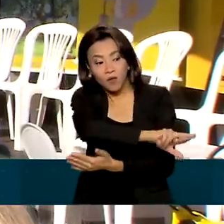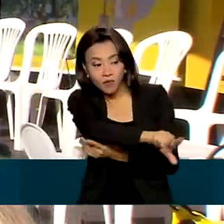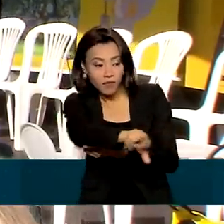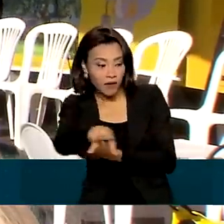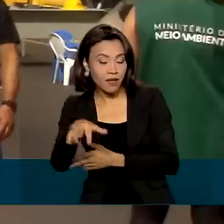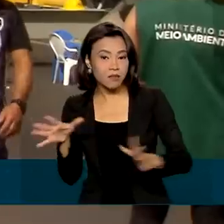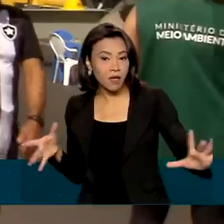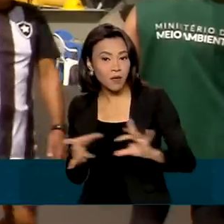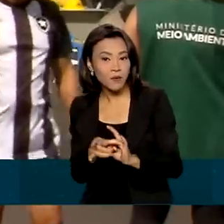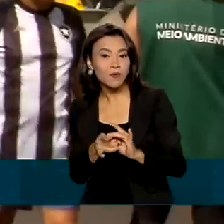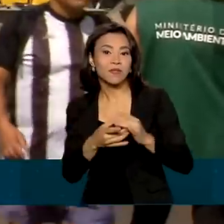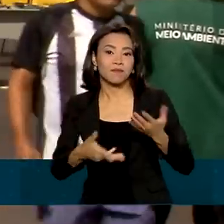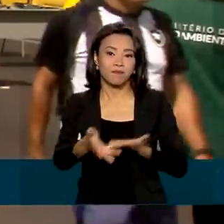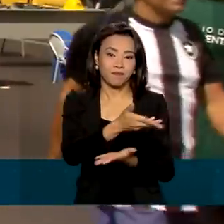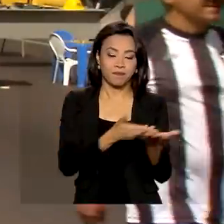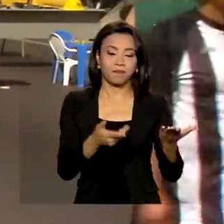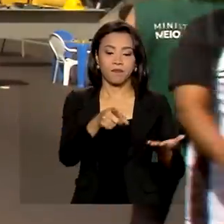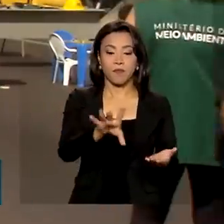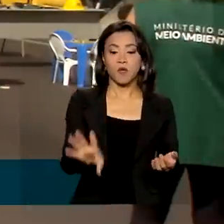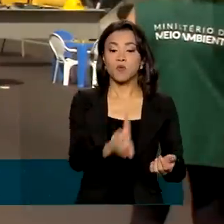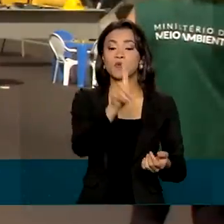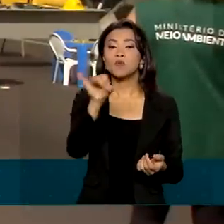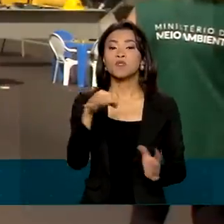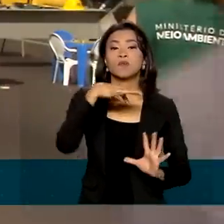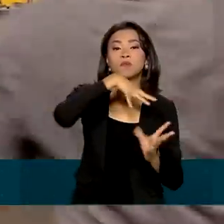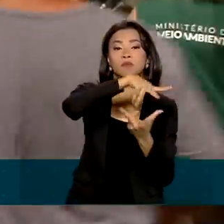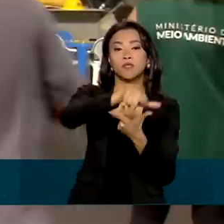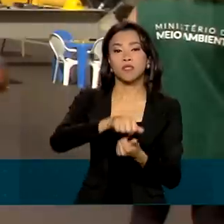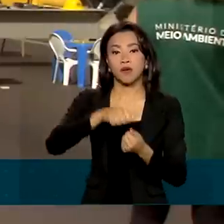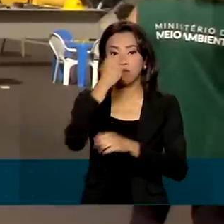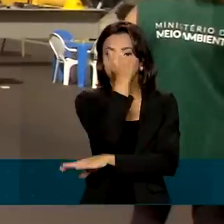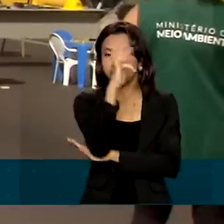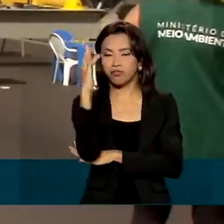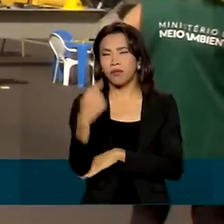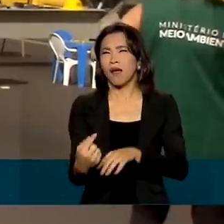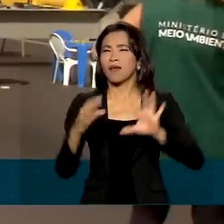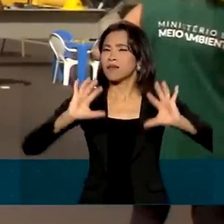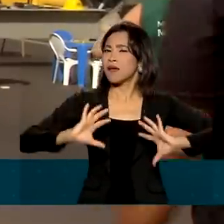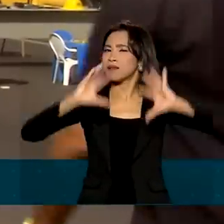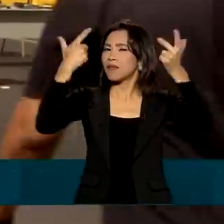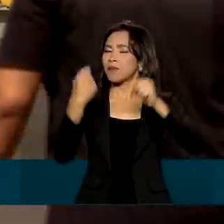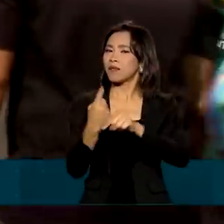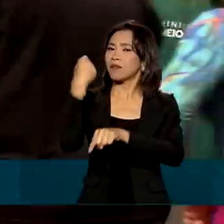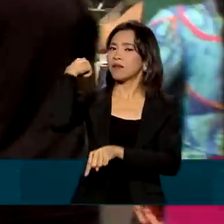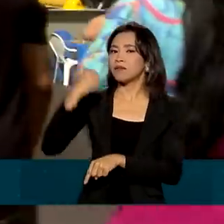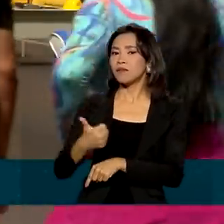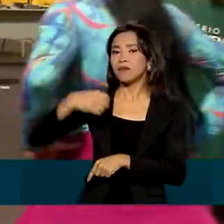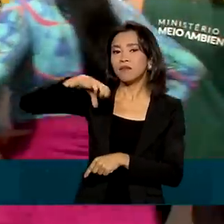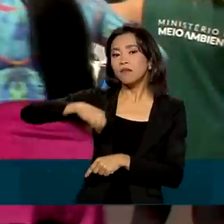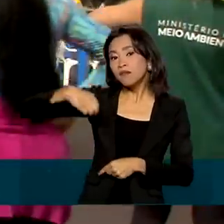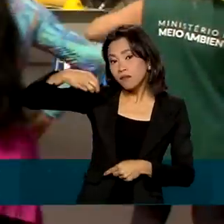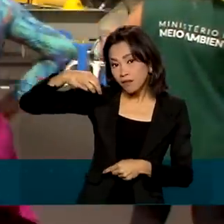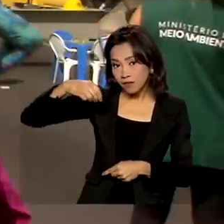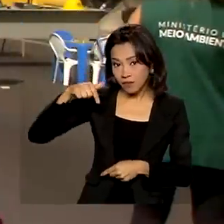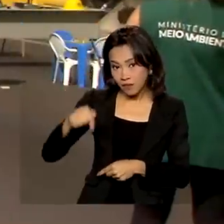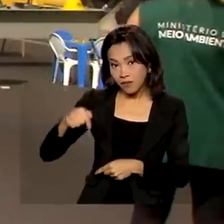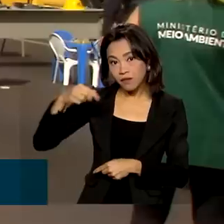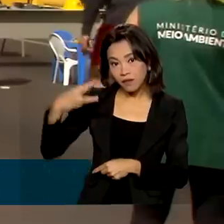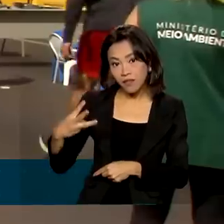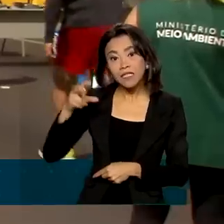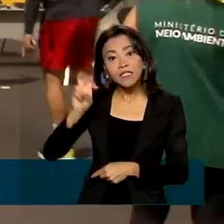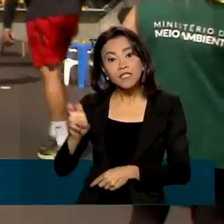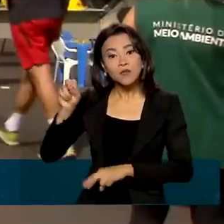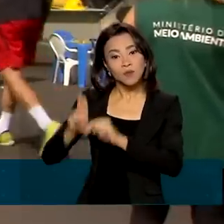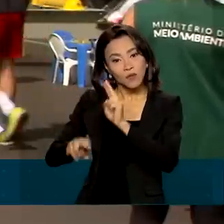na integração. O Dia Mundial do Meio Ambiente é celebrado desde 1973, em 5 de junho. Sob a